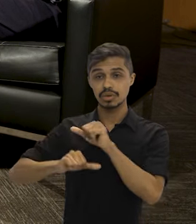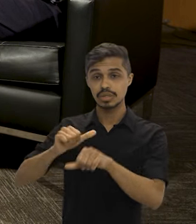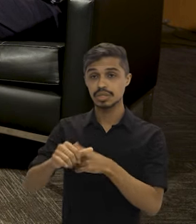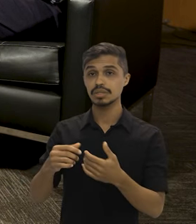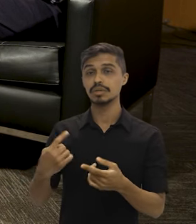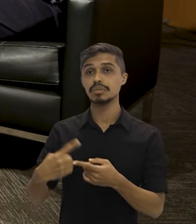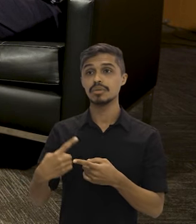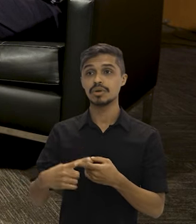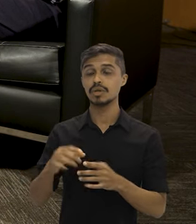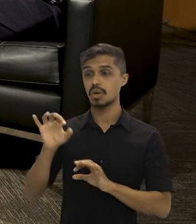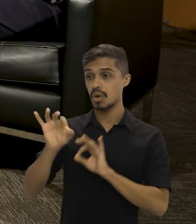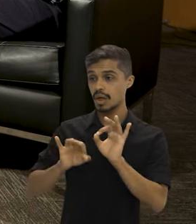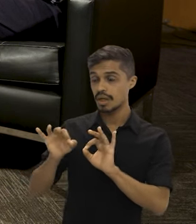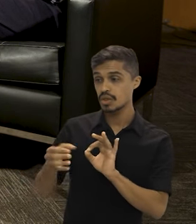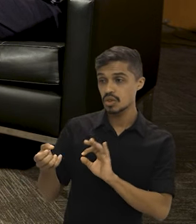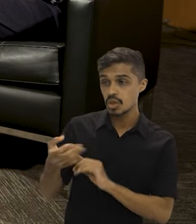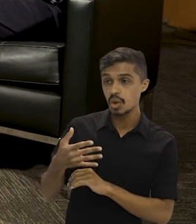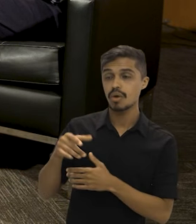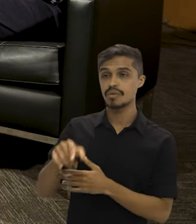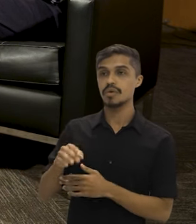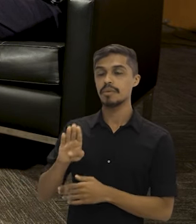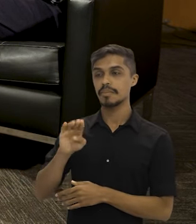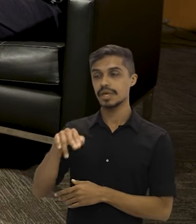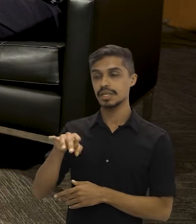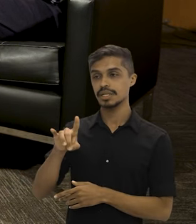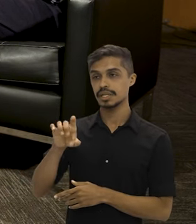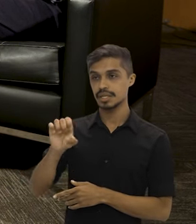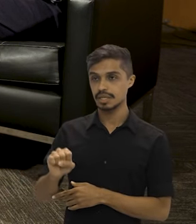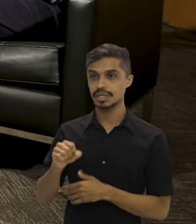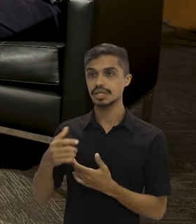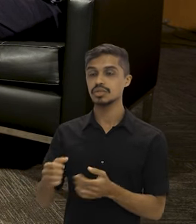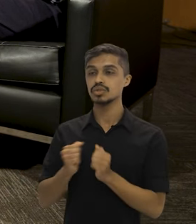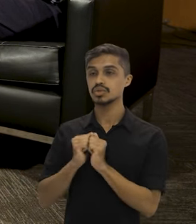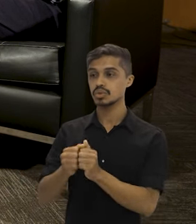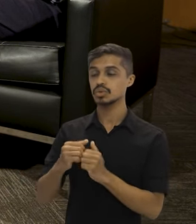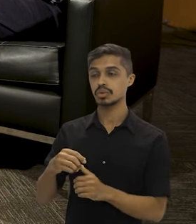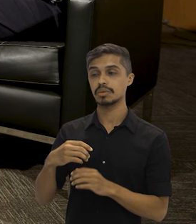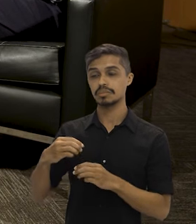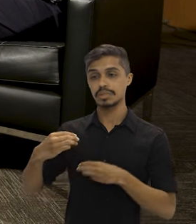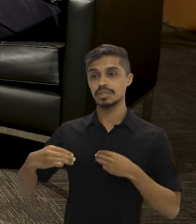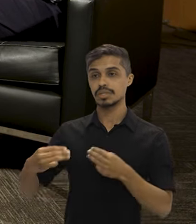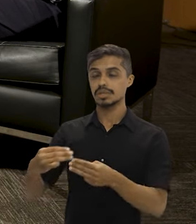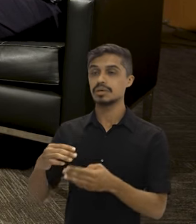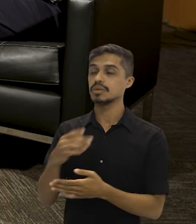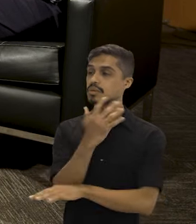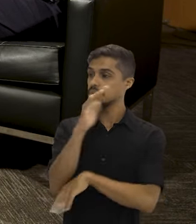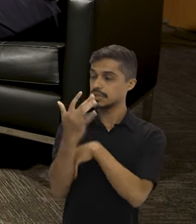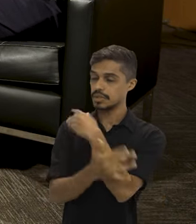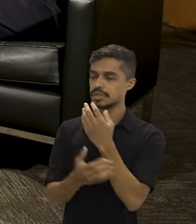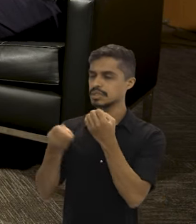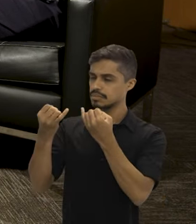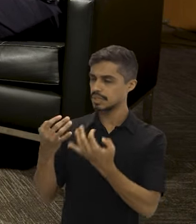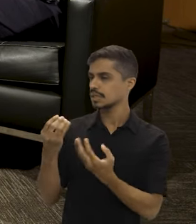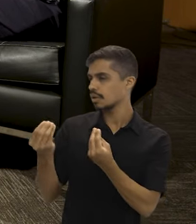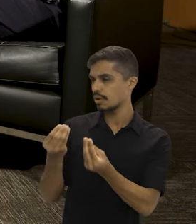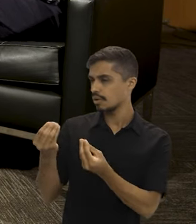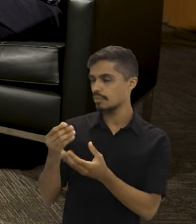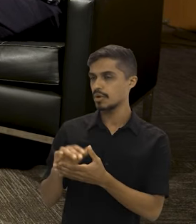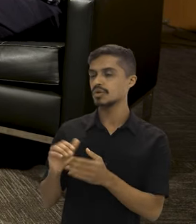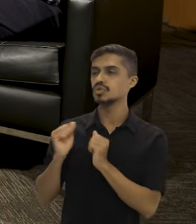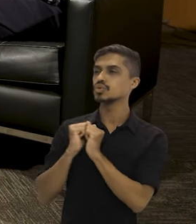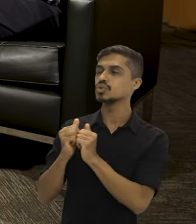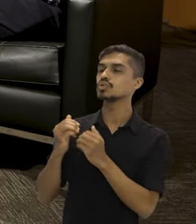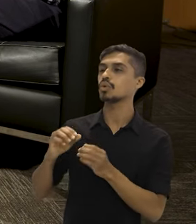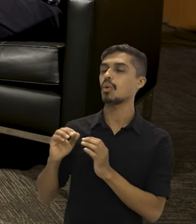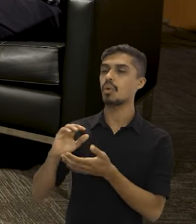Clima que foi recentemente relançado pelo BNDES com o Ministério do Meio Ambiente. Explica ele rapidamente para a gente. O Fundo